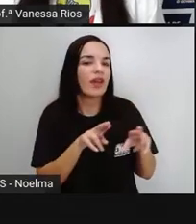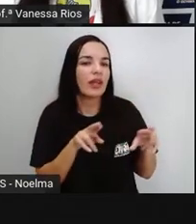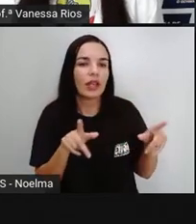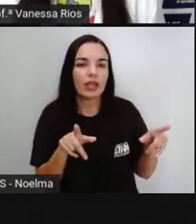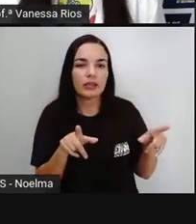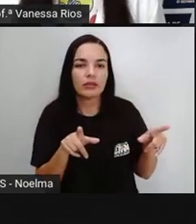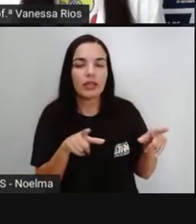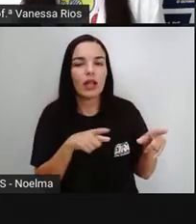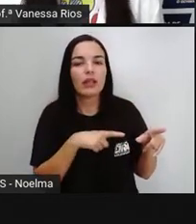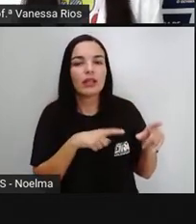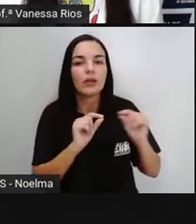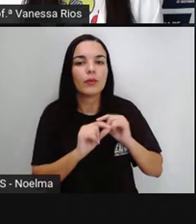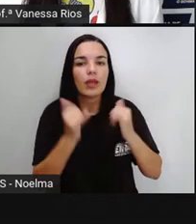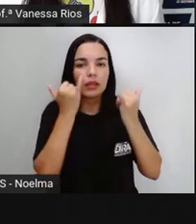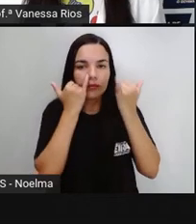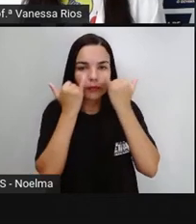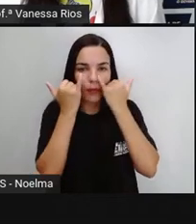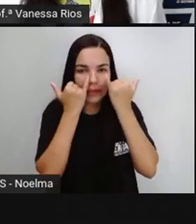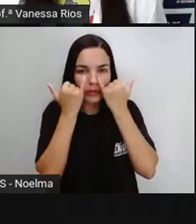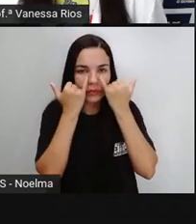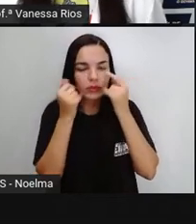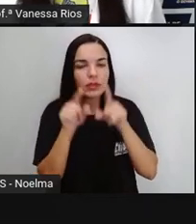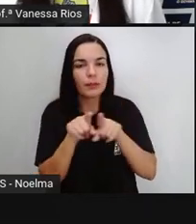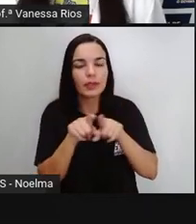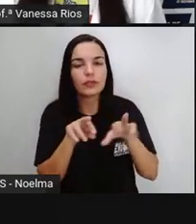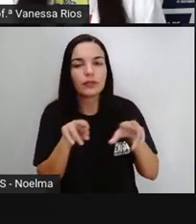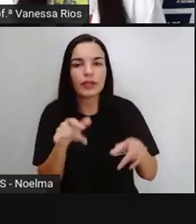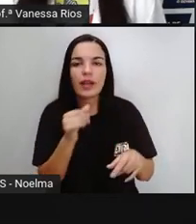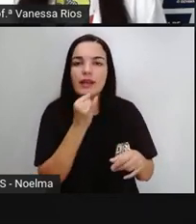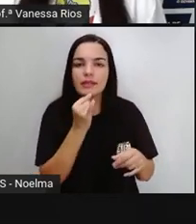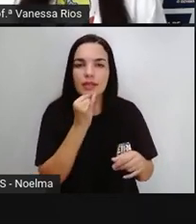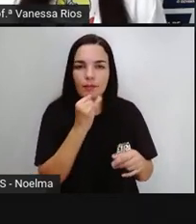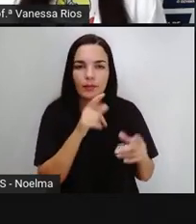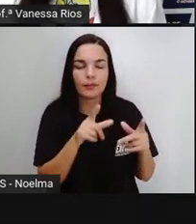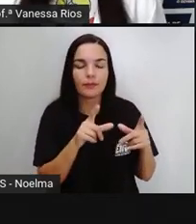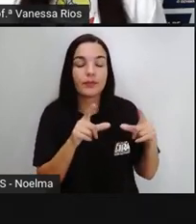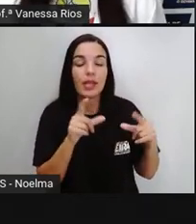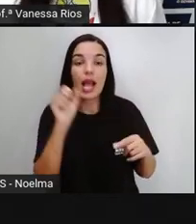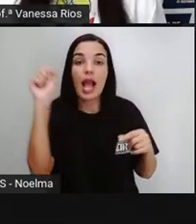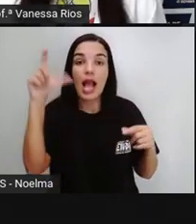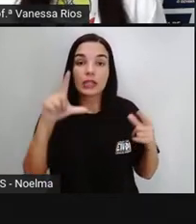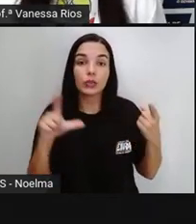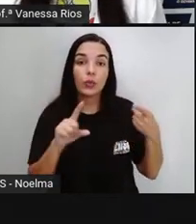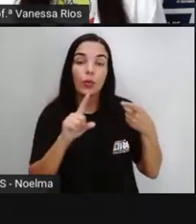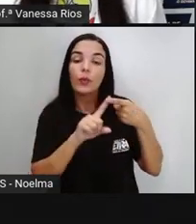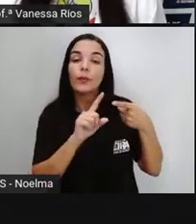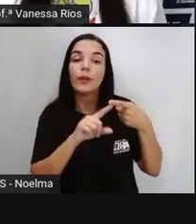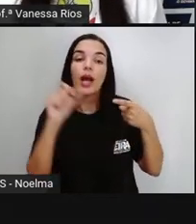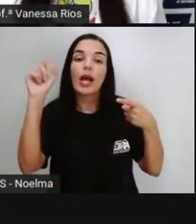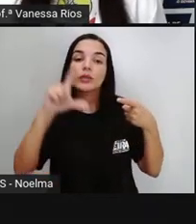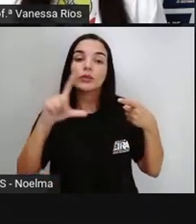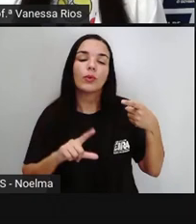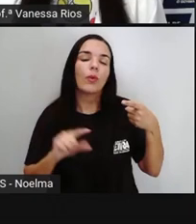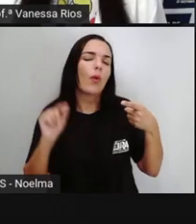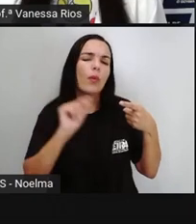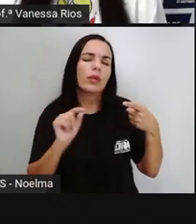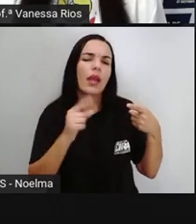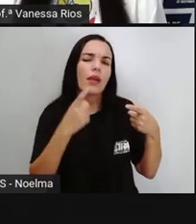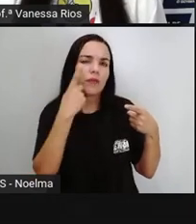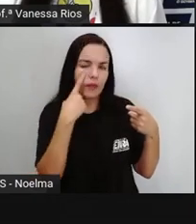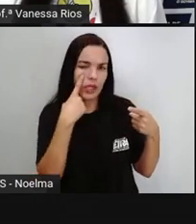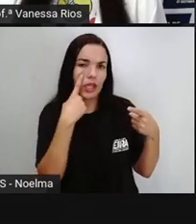trazer também informações diferentes. Por exemplo, essa aqui azul, tá vendo? A gente já consegue